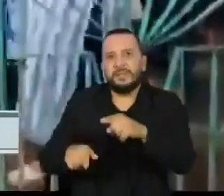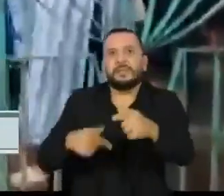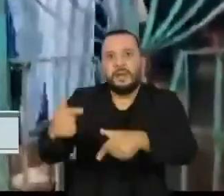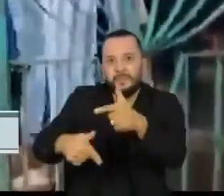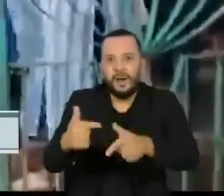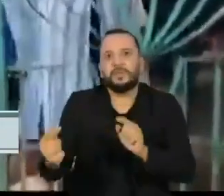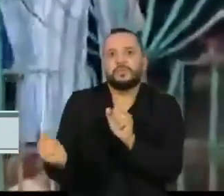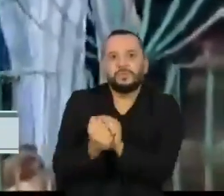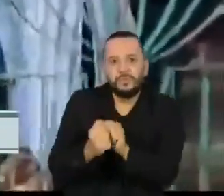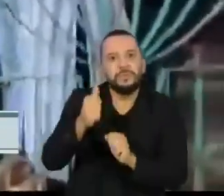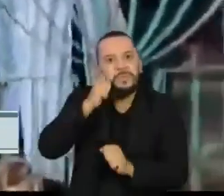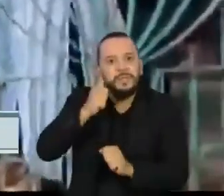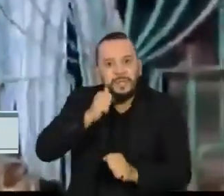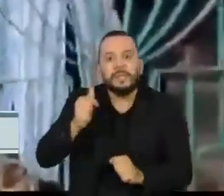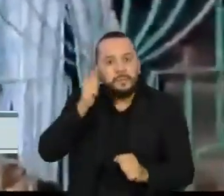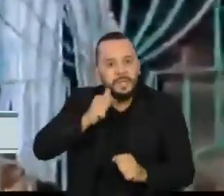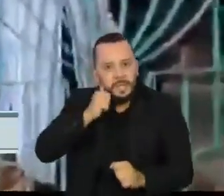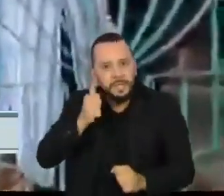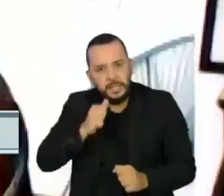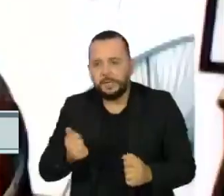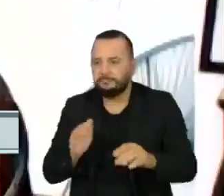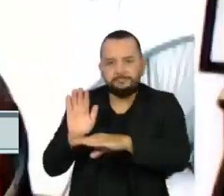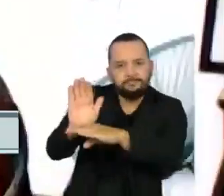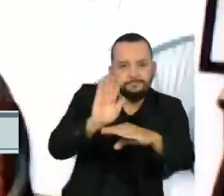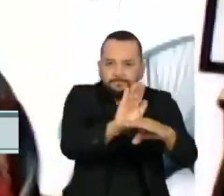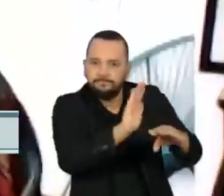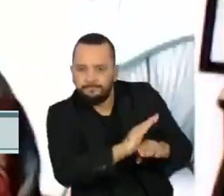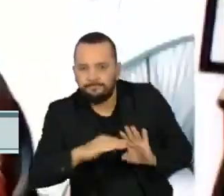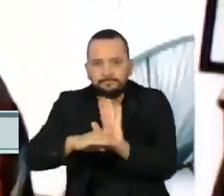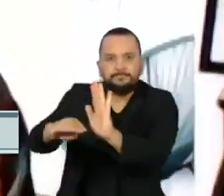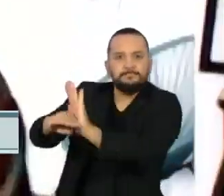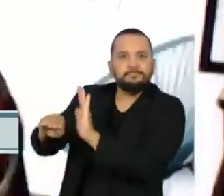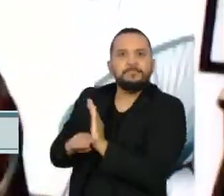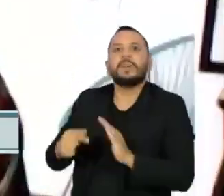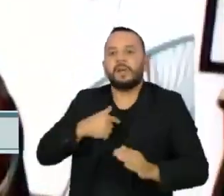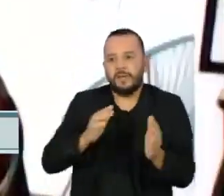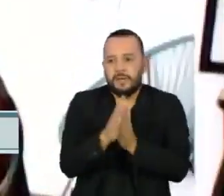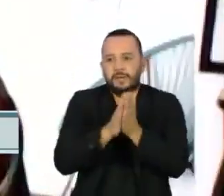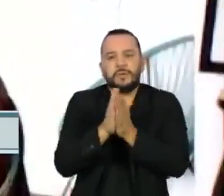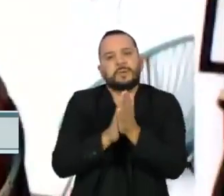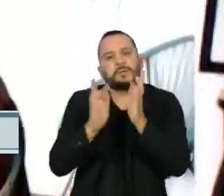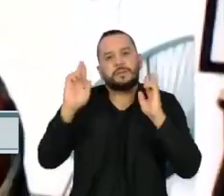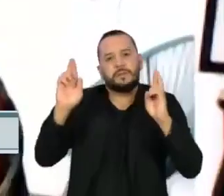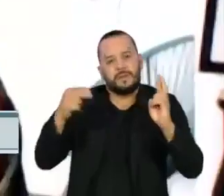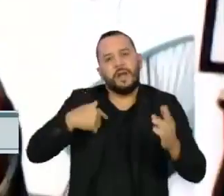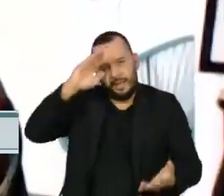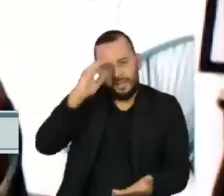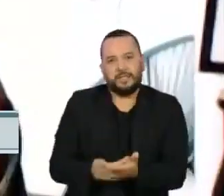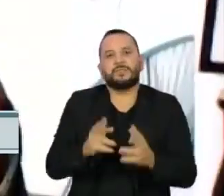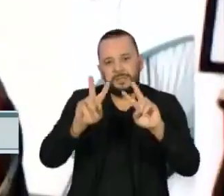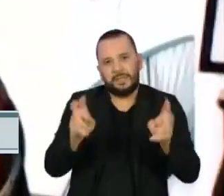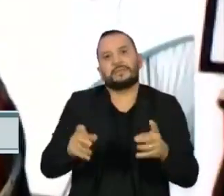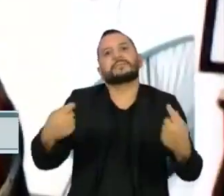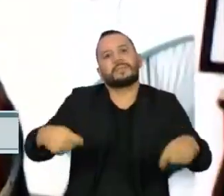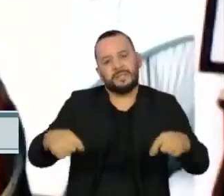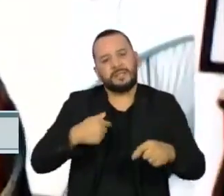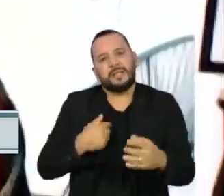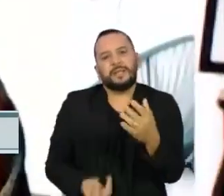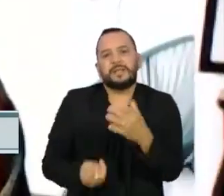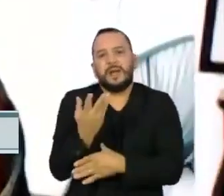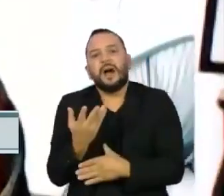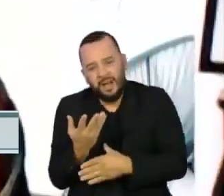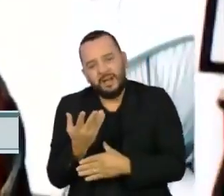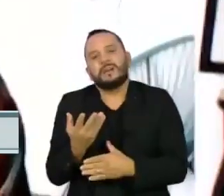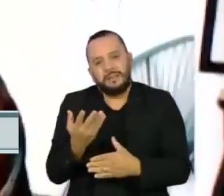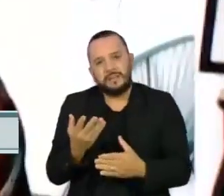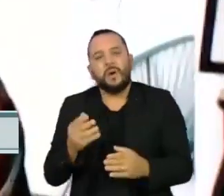as próprias meninas liderando os movimentos. Então, eu sou otimista em relação a esse tema e acho que a gente precisa criar mais espaços na